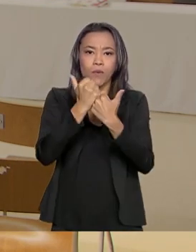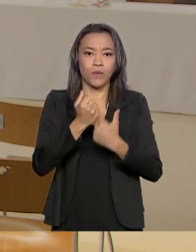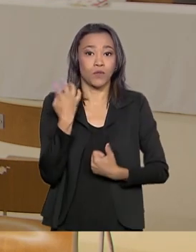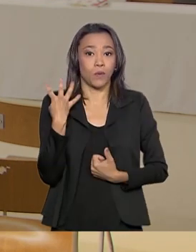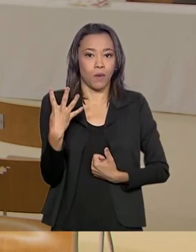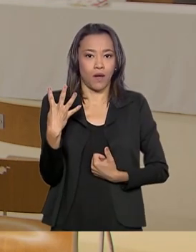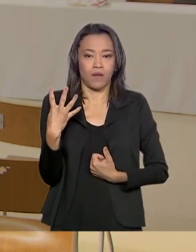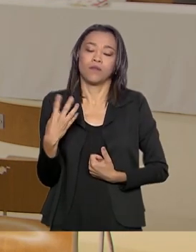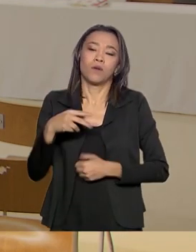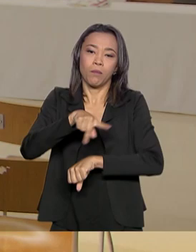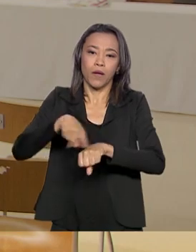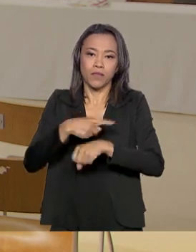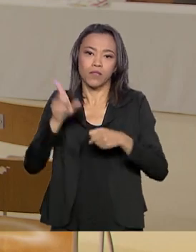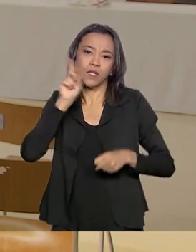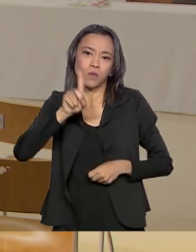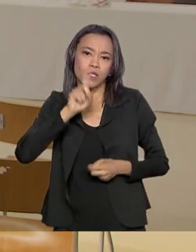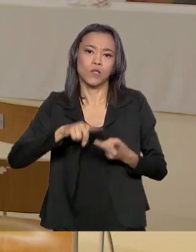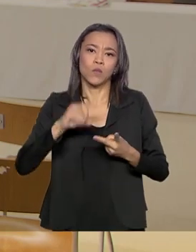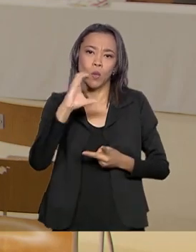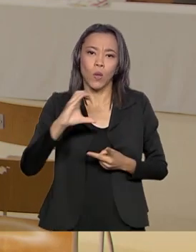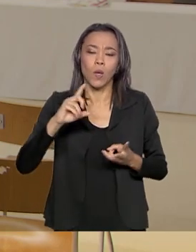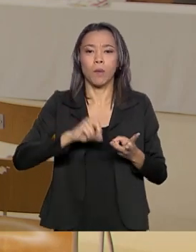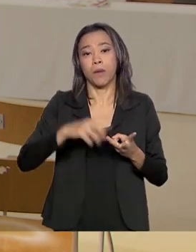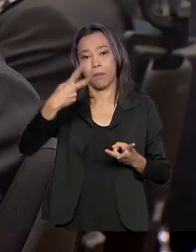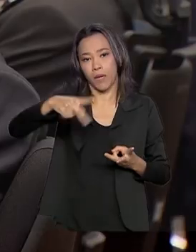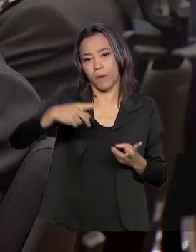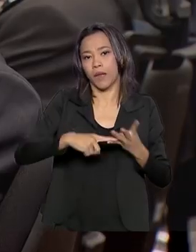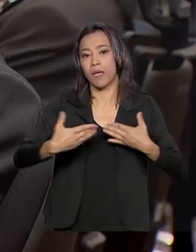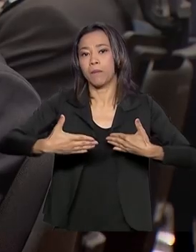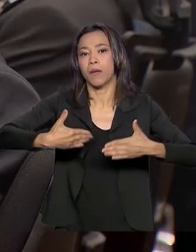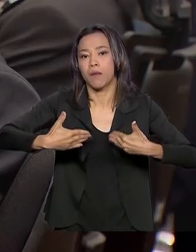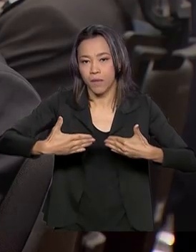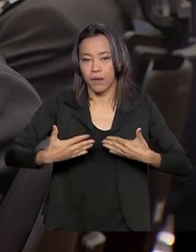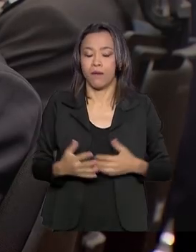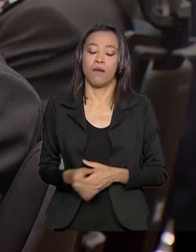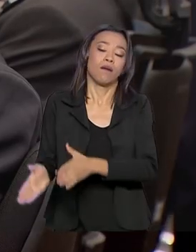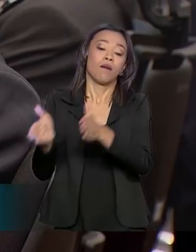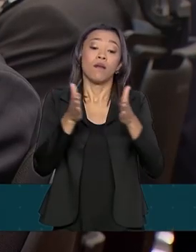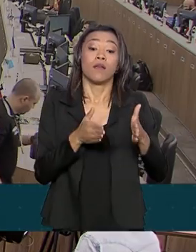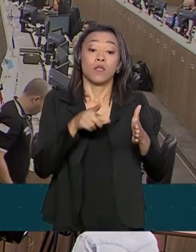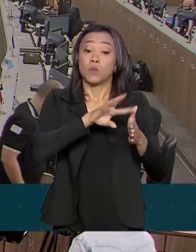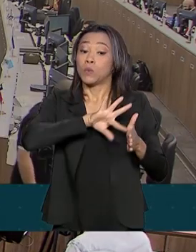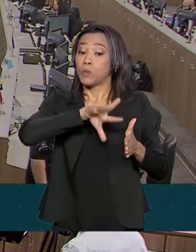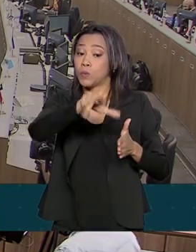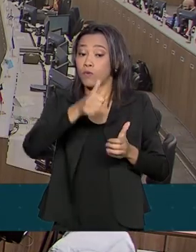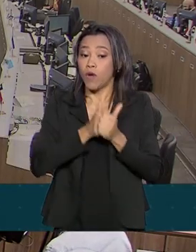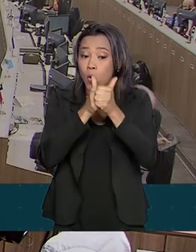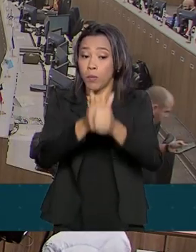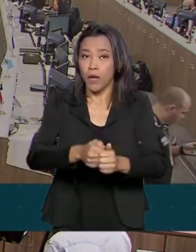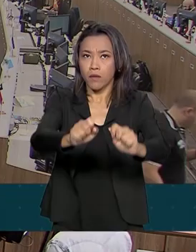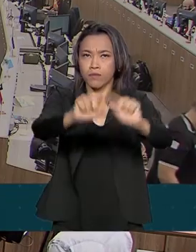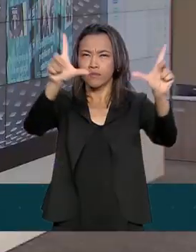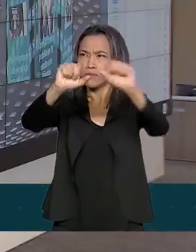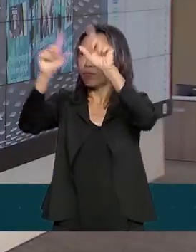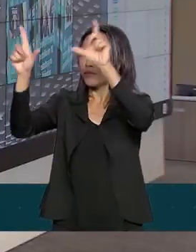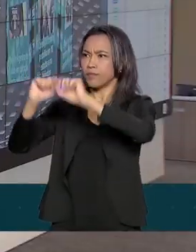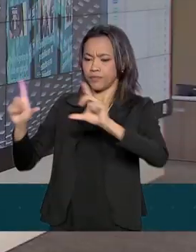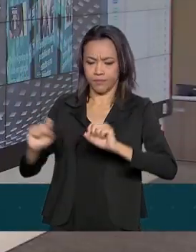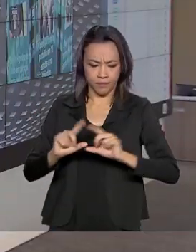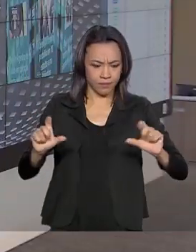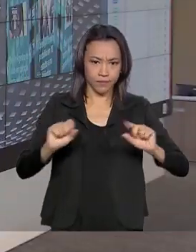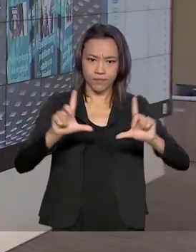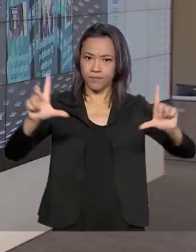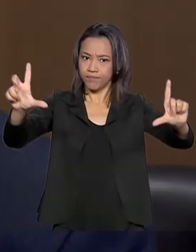países, Estados Unidos, Colômbia, Paraguai e Panamá. As ações foram acompanhadas do Centro Integrado de Comando e